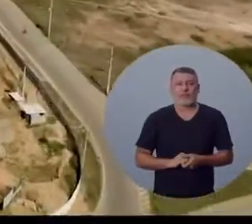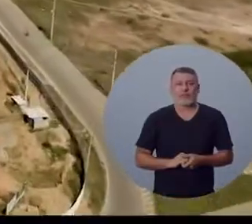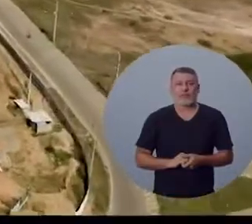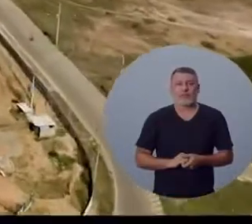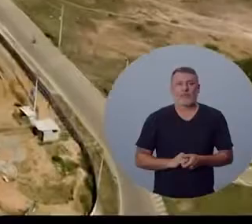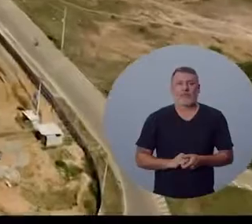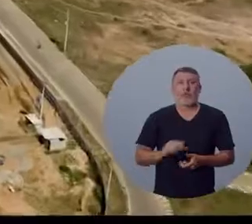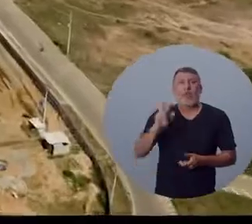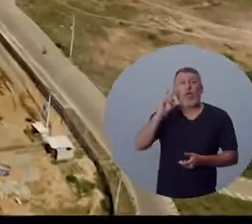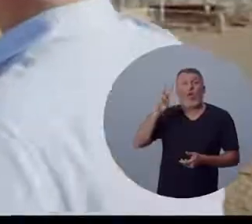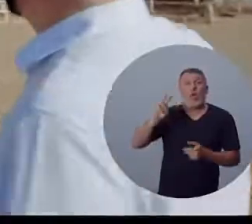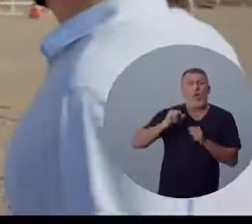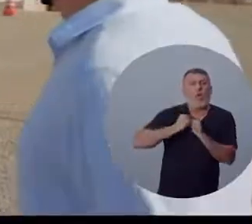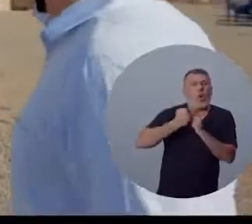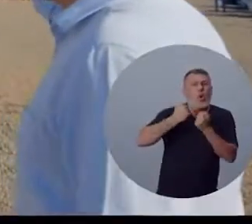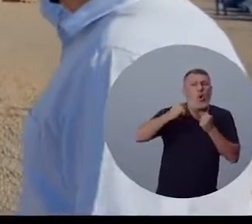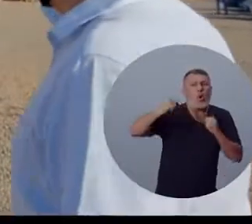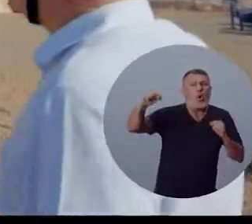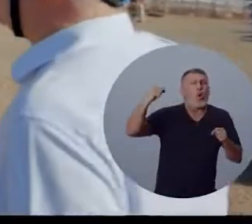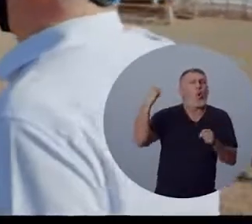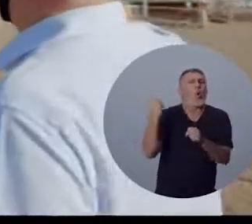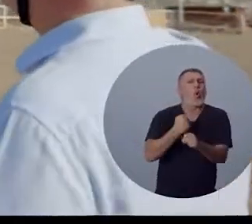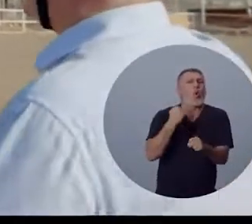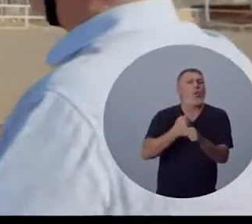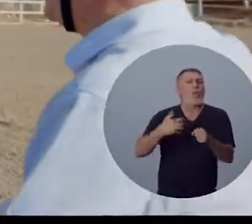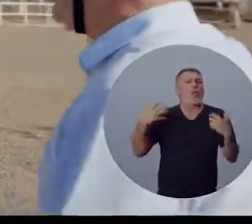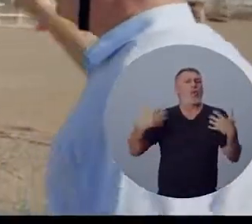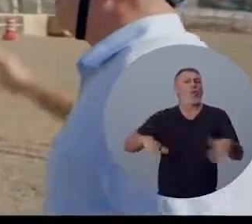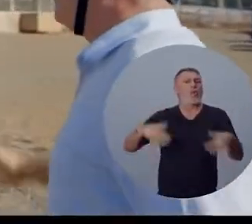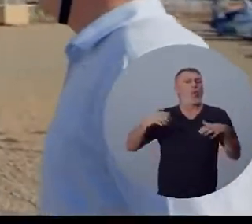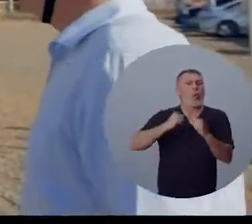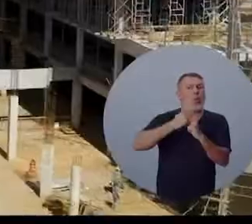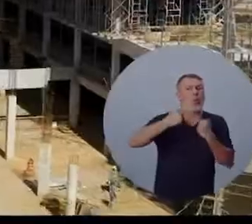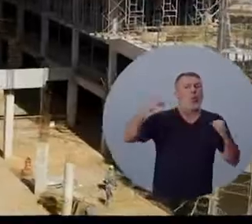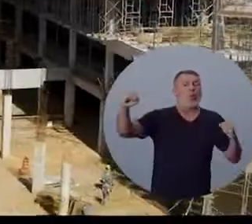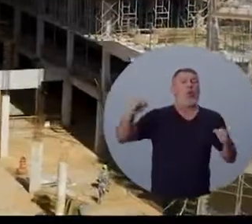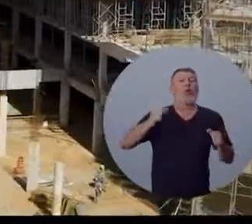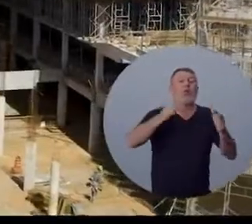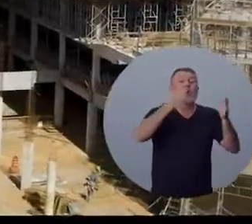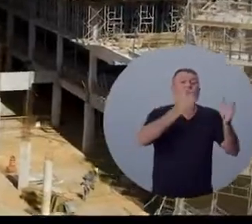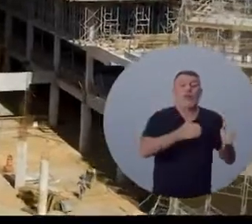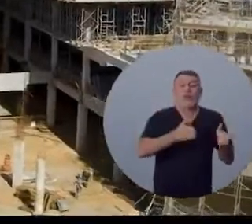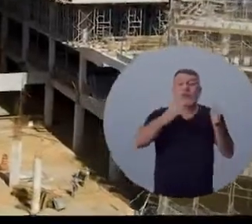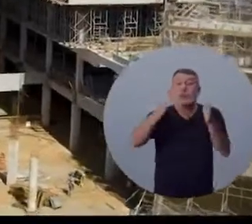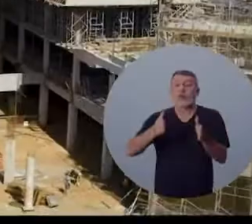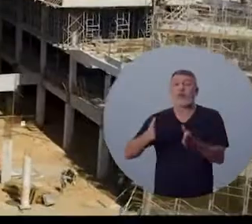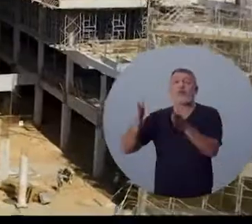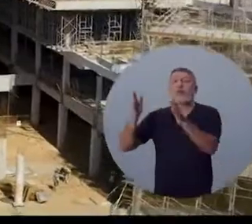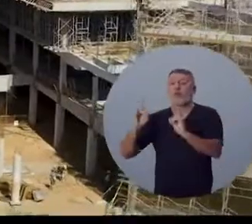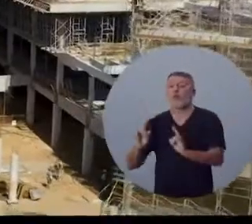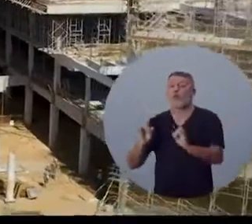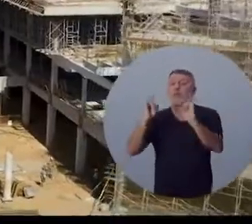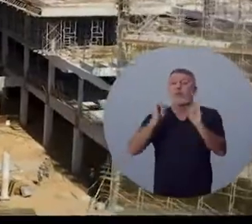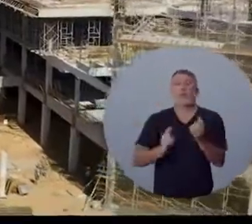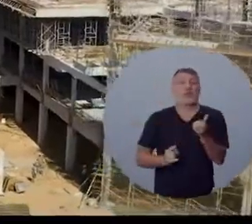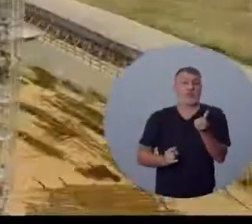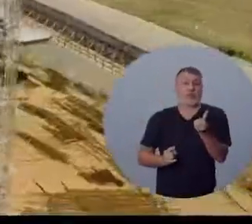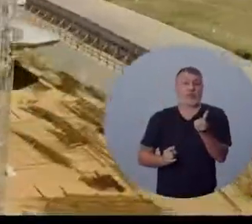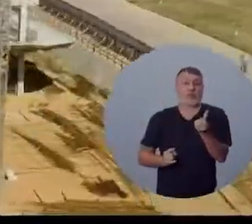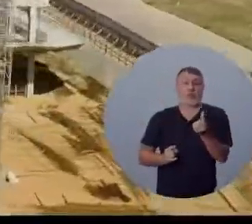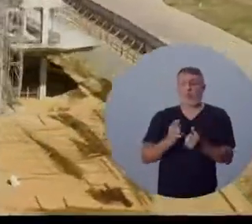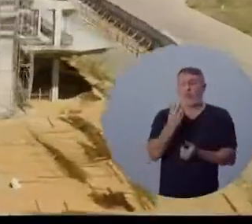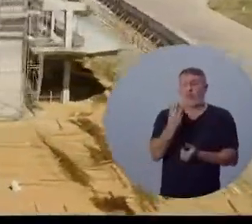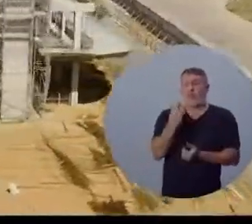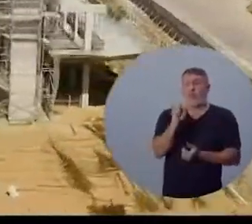Olha a grandiosidade desta obra, o tamanho desta obra. Aqui são seis blocos, são 38